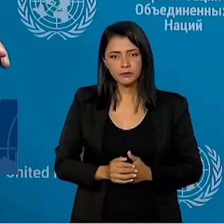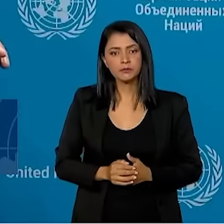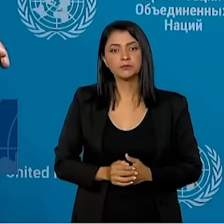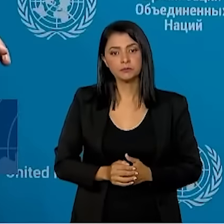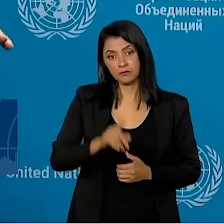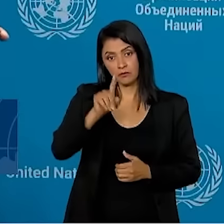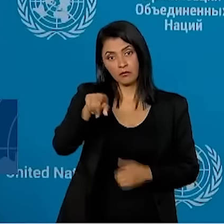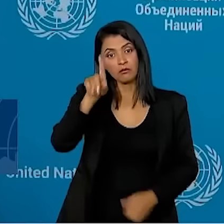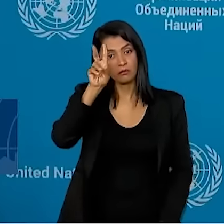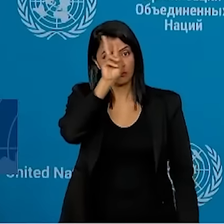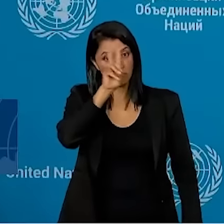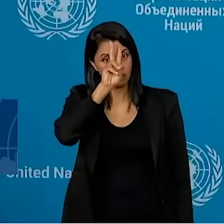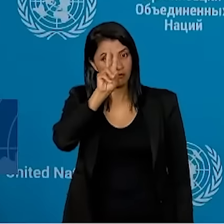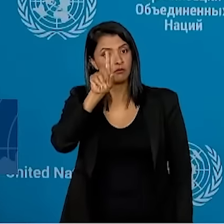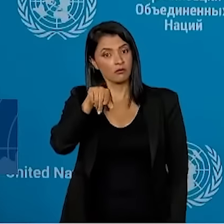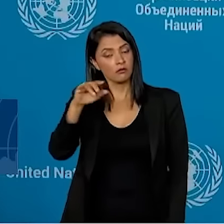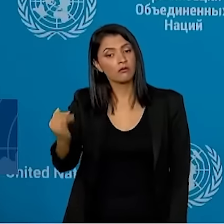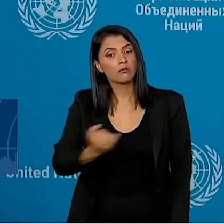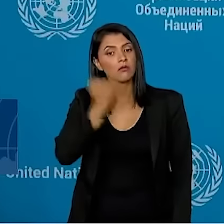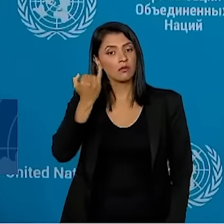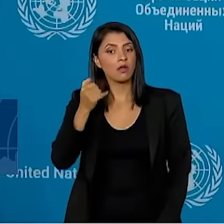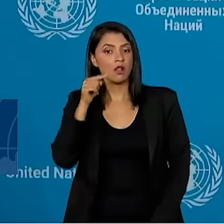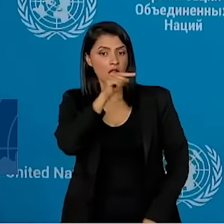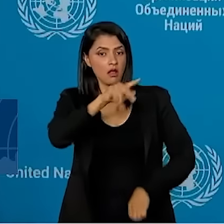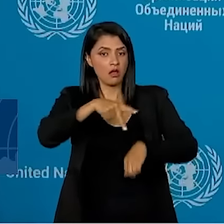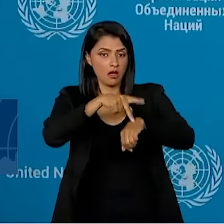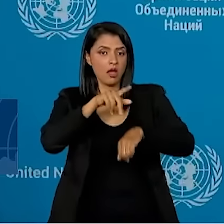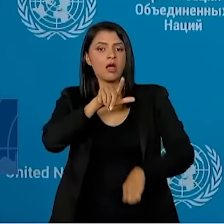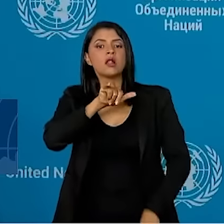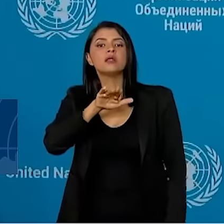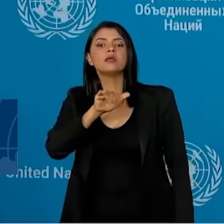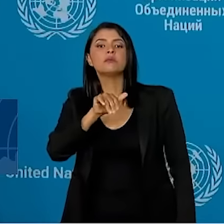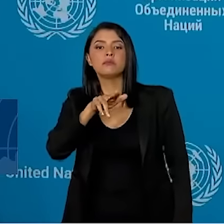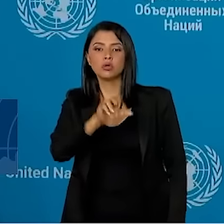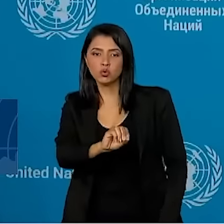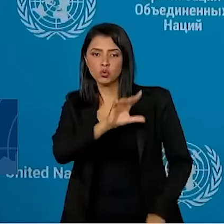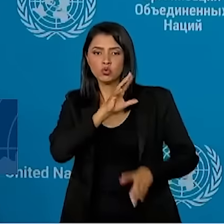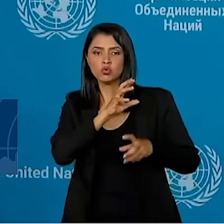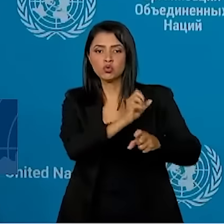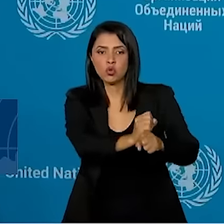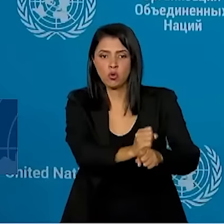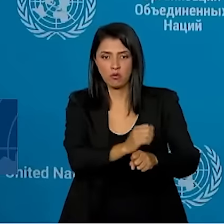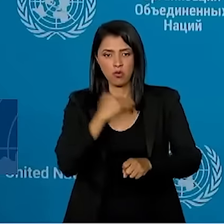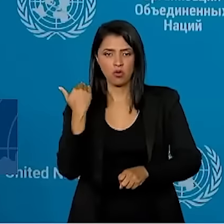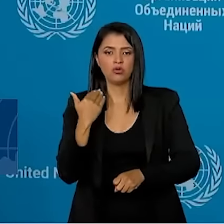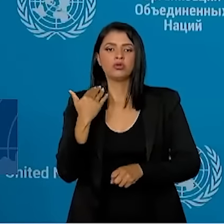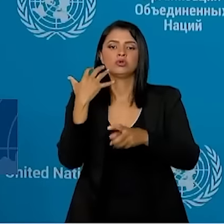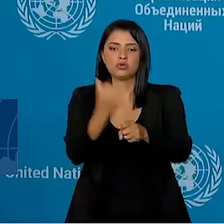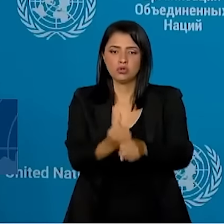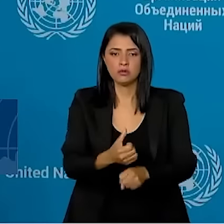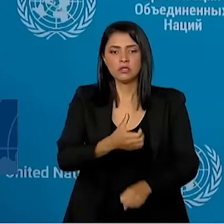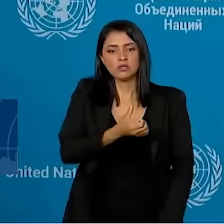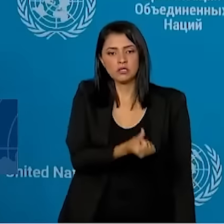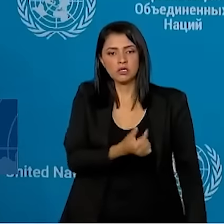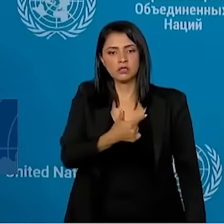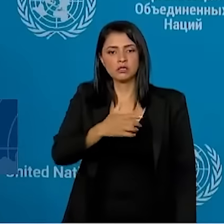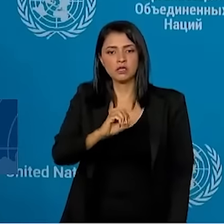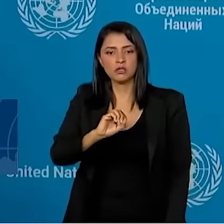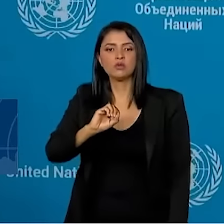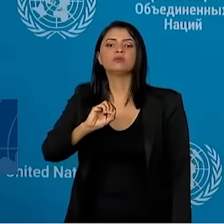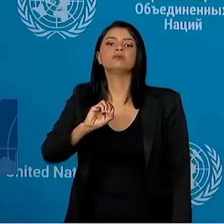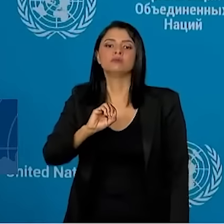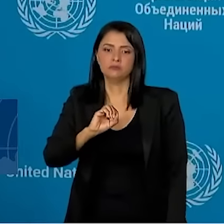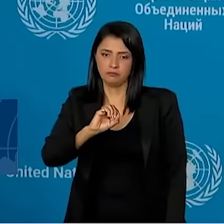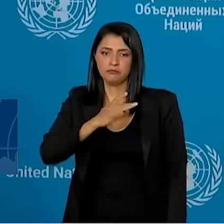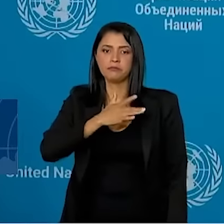a gente lembrar que no Libra o total de mortes é 620 pessoas, é o maior